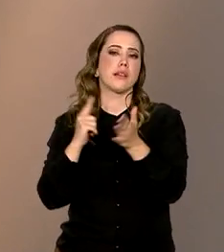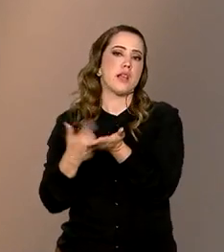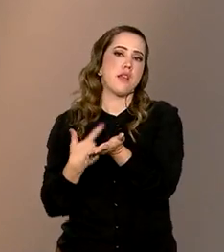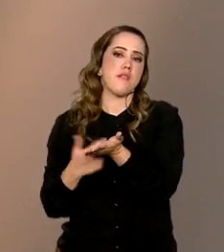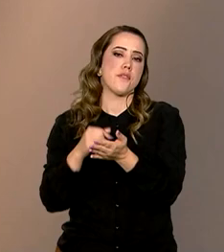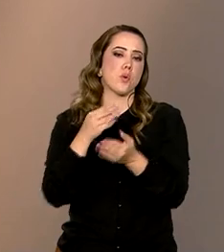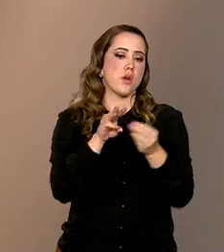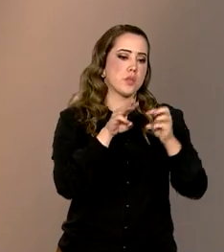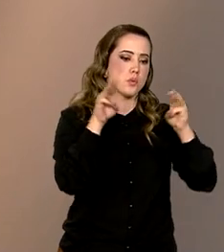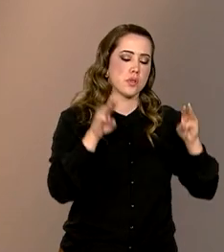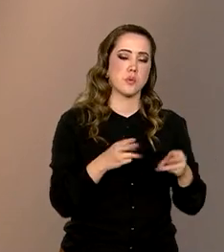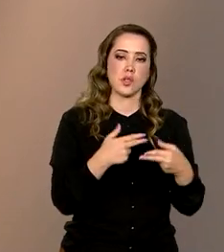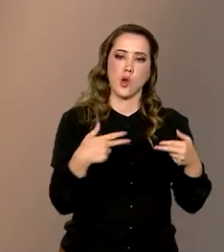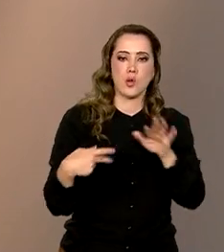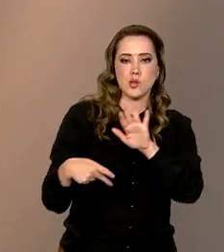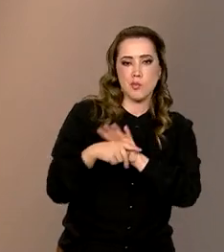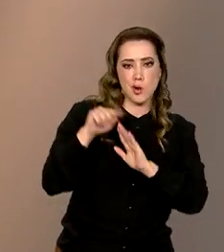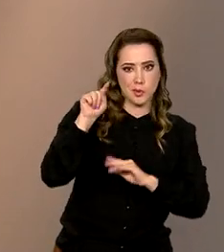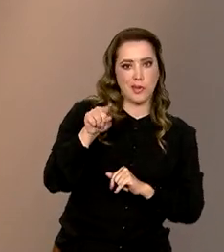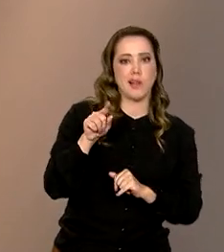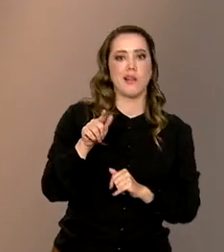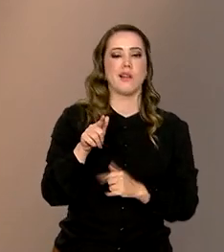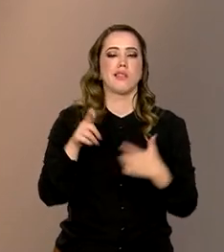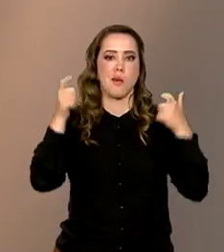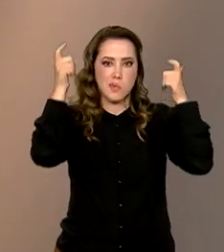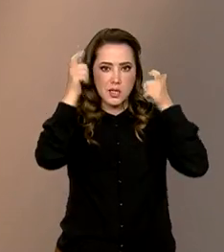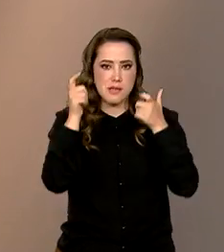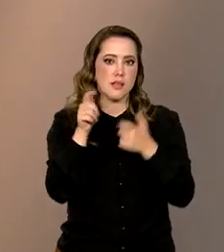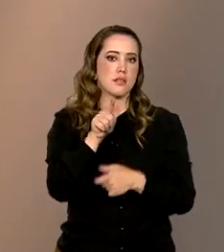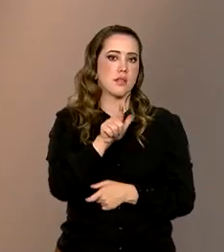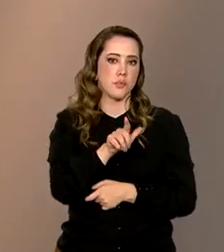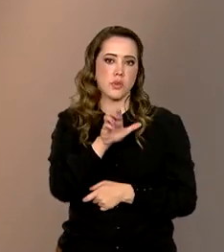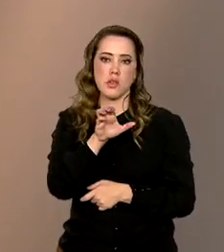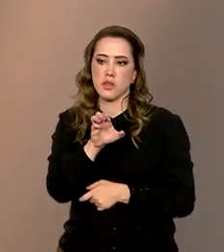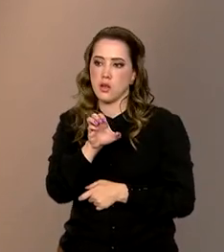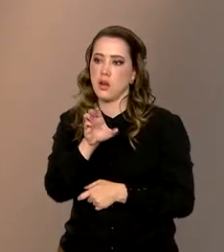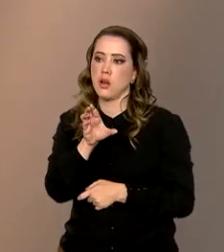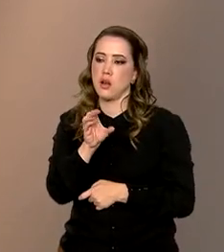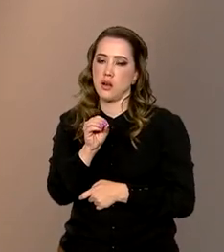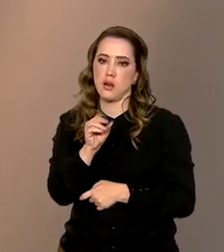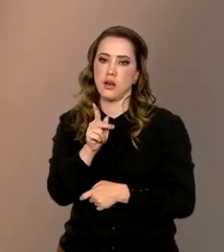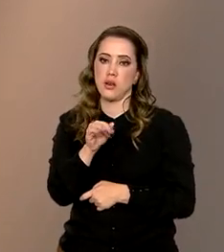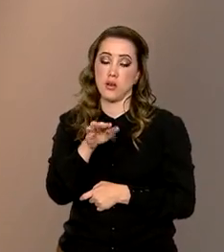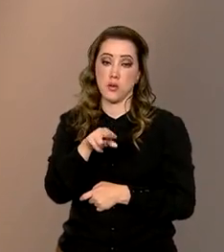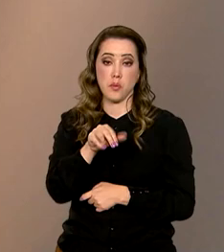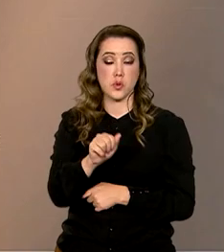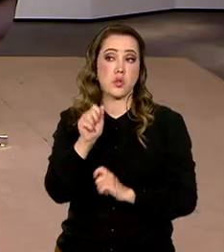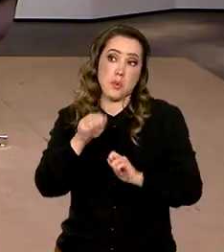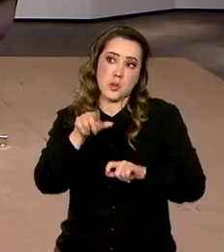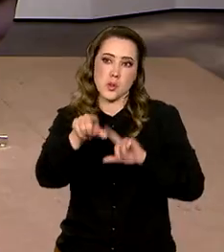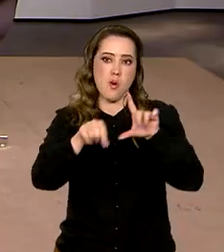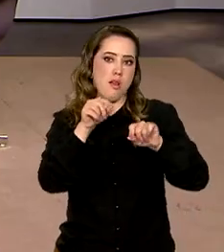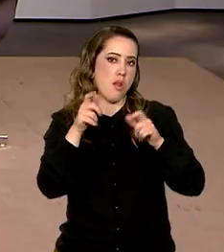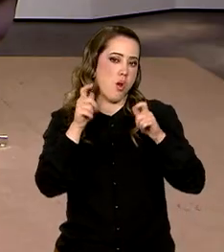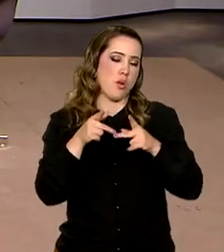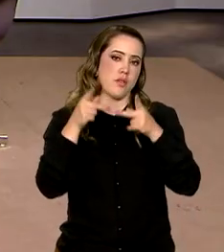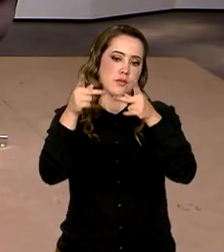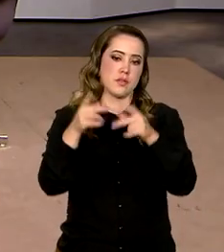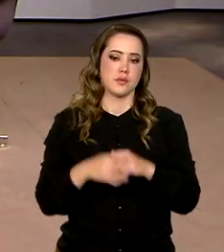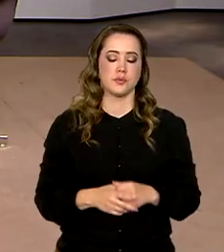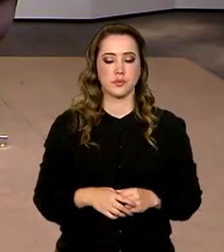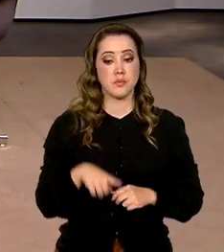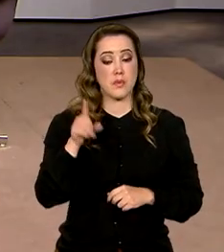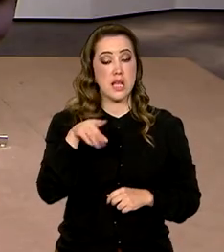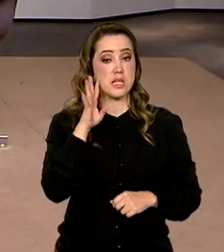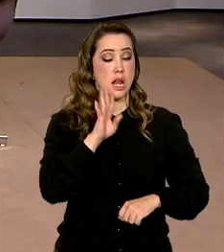museus que têm acervos sobre isso, e assim a pessoa pode, inclusive, escolher qual é o passeio do final de semana. Que bom. É isso que